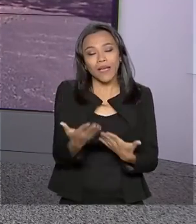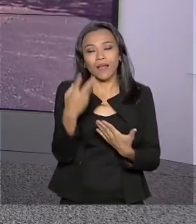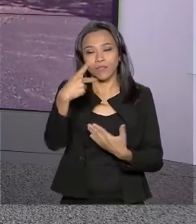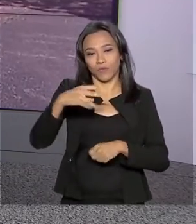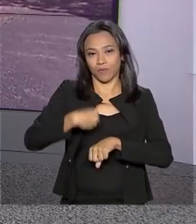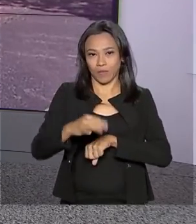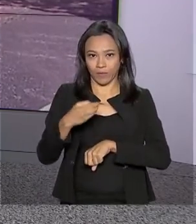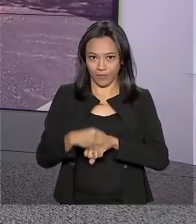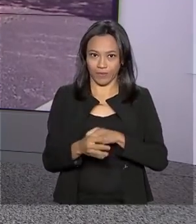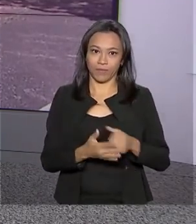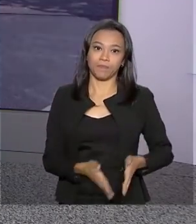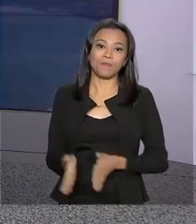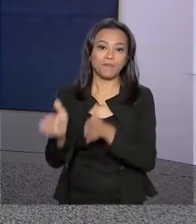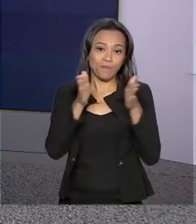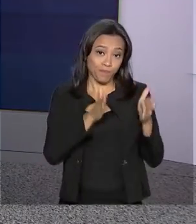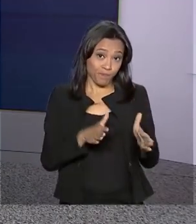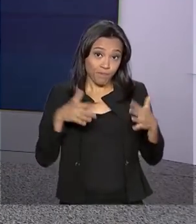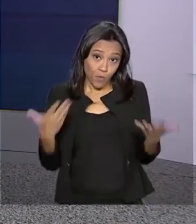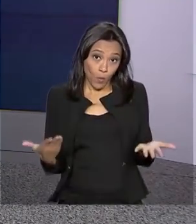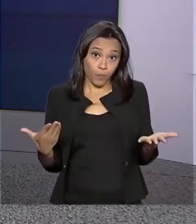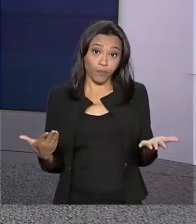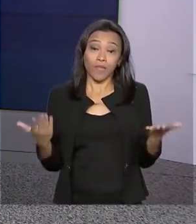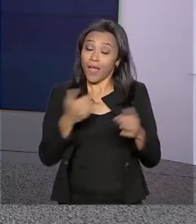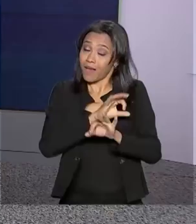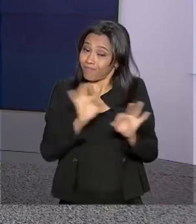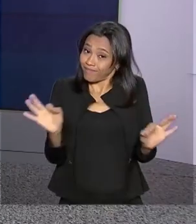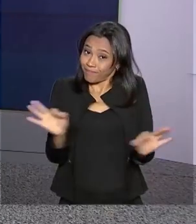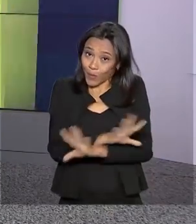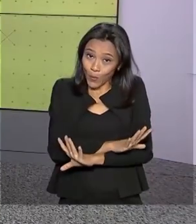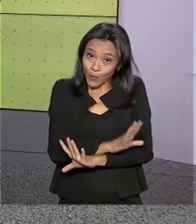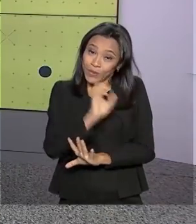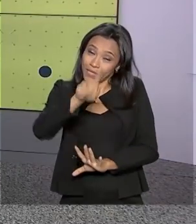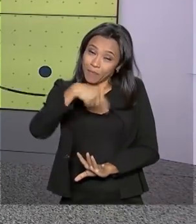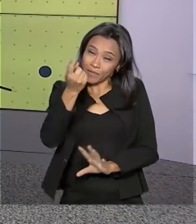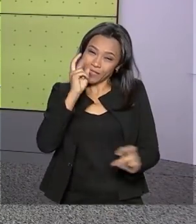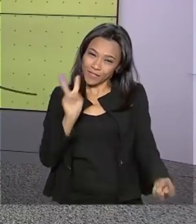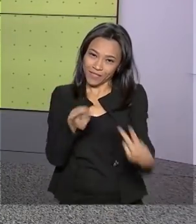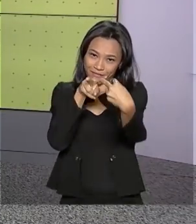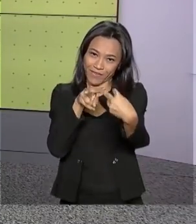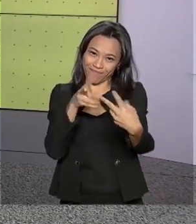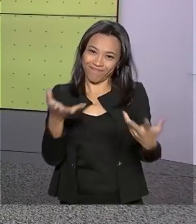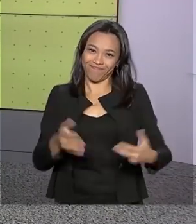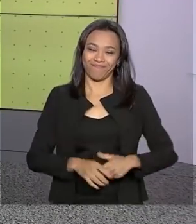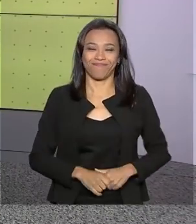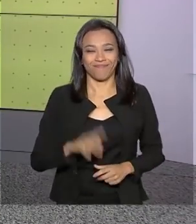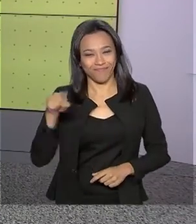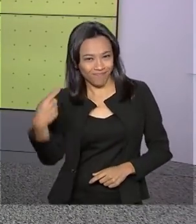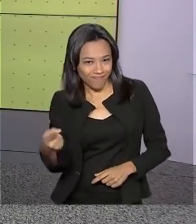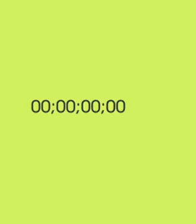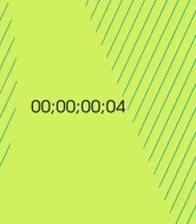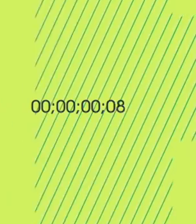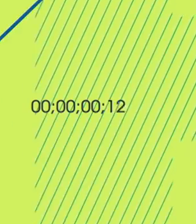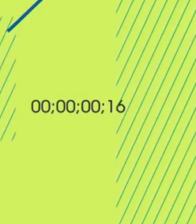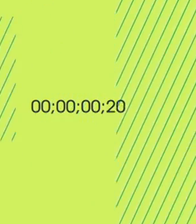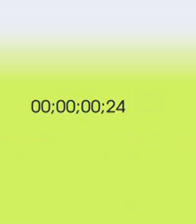informações. Bom, o governo agora fica por aqui. Nos vemos na próxima edição. Até mais.